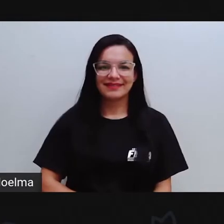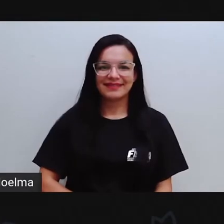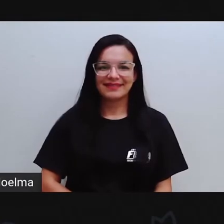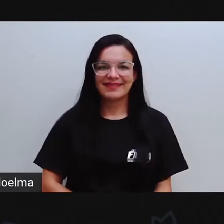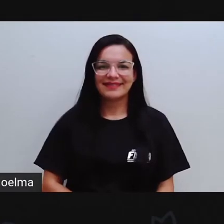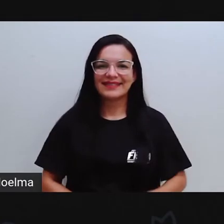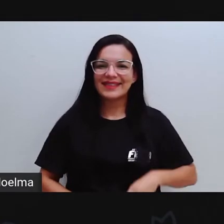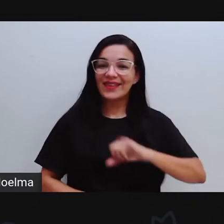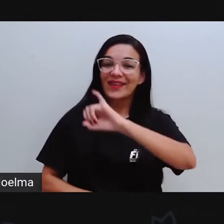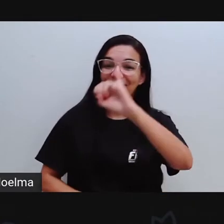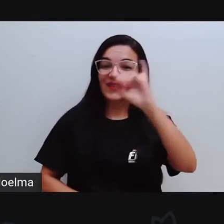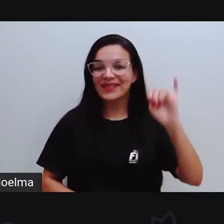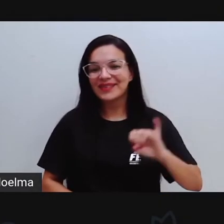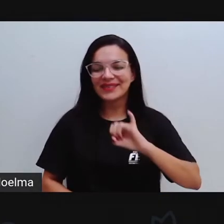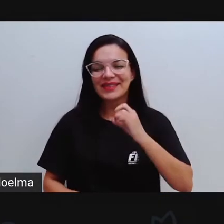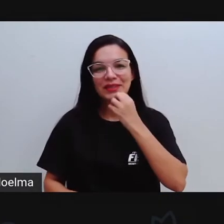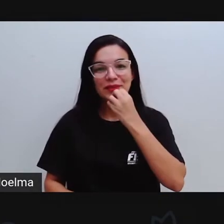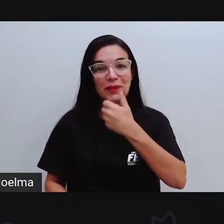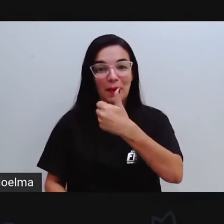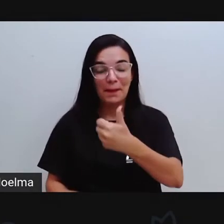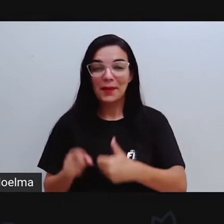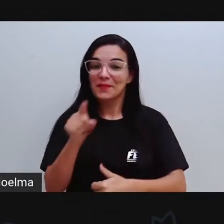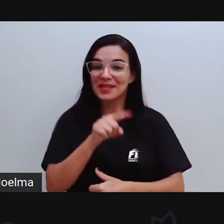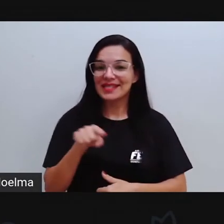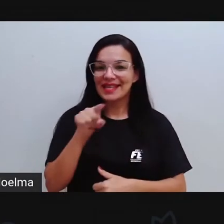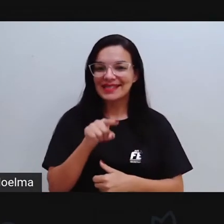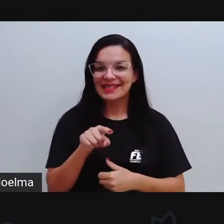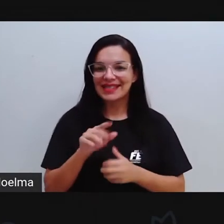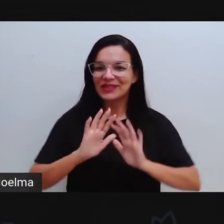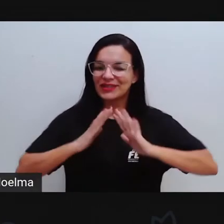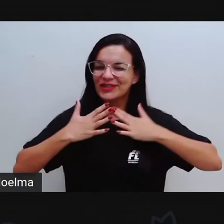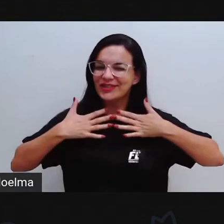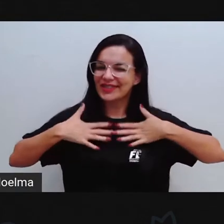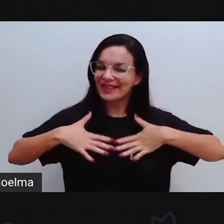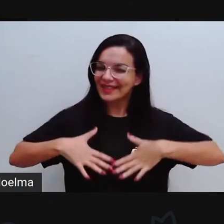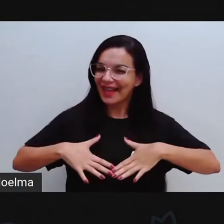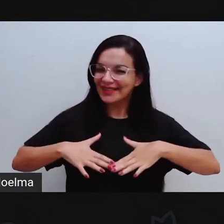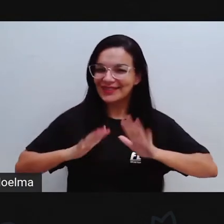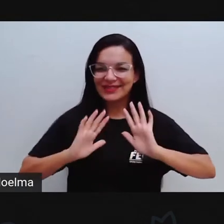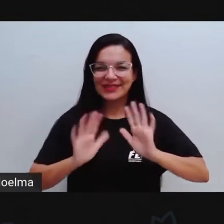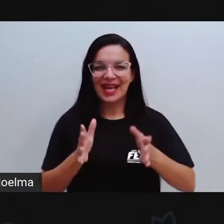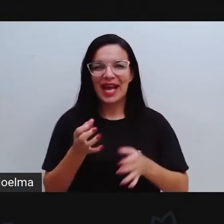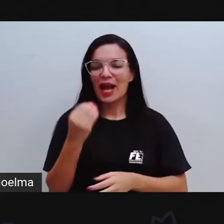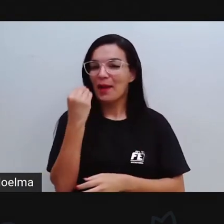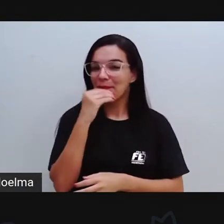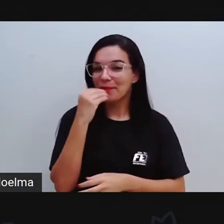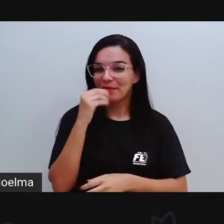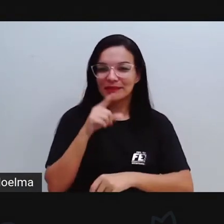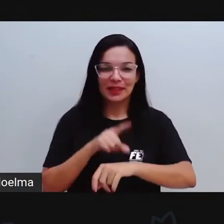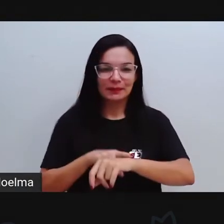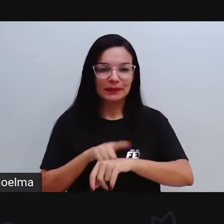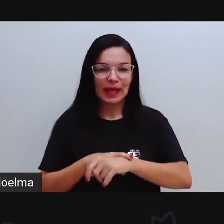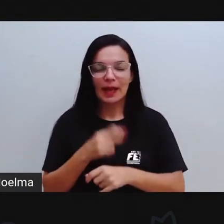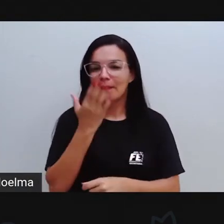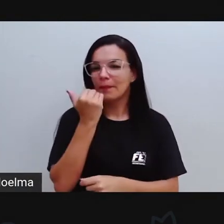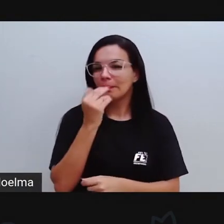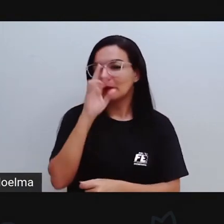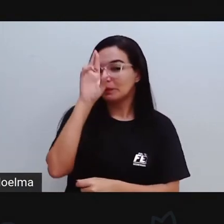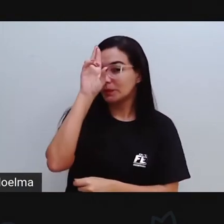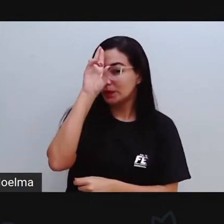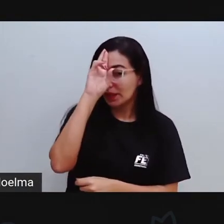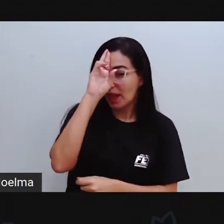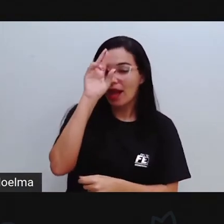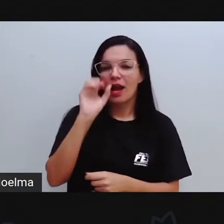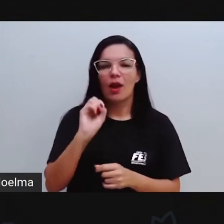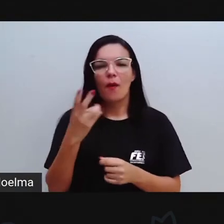Olá, amores, e aí, tudo bem com vocês? Descansado, já aproveitaram já esse tempinho para almoçar, quem não almoçou